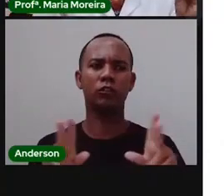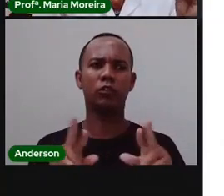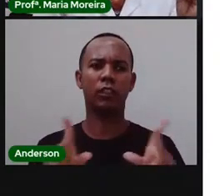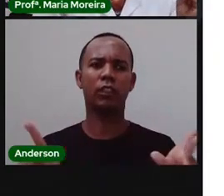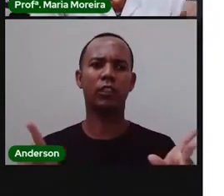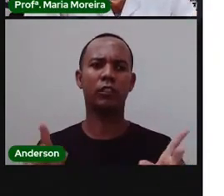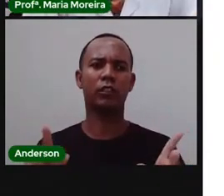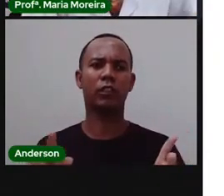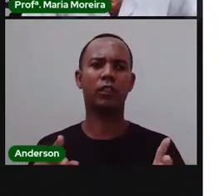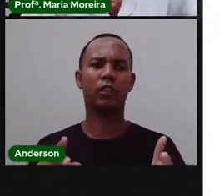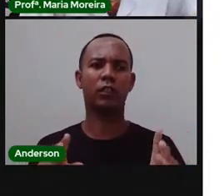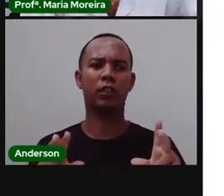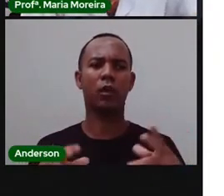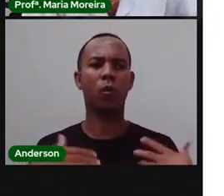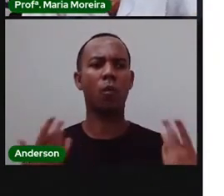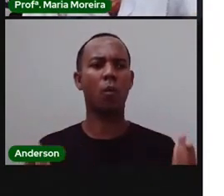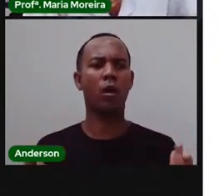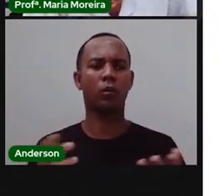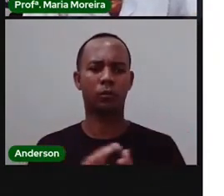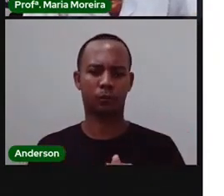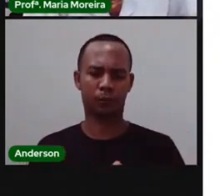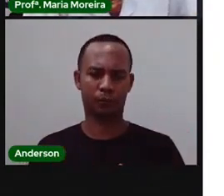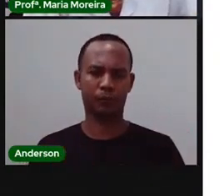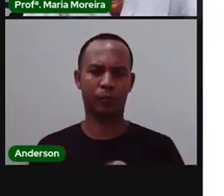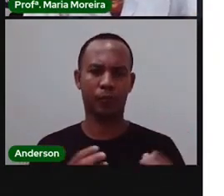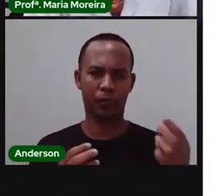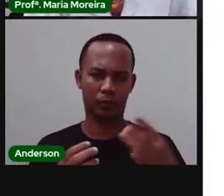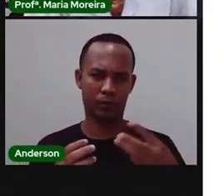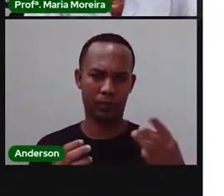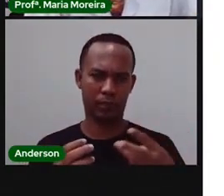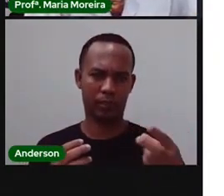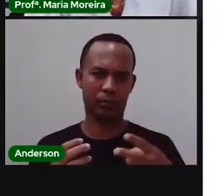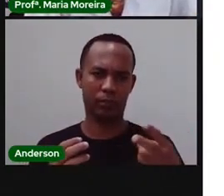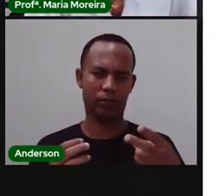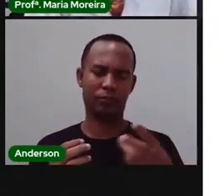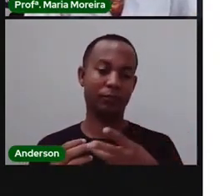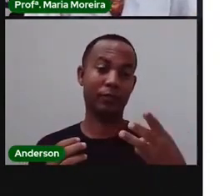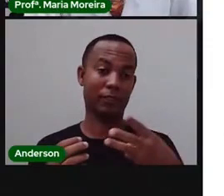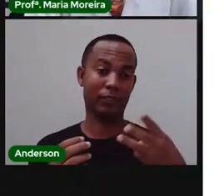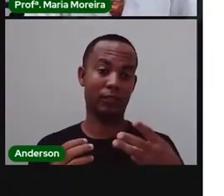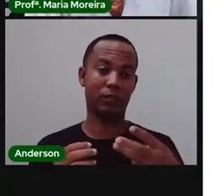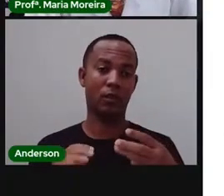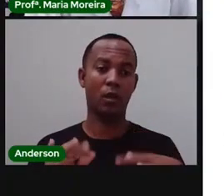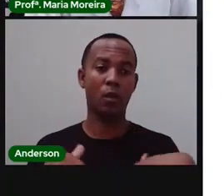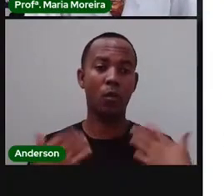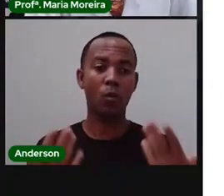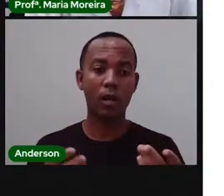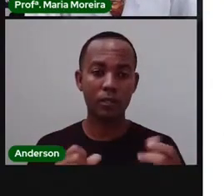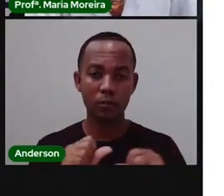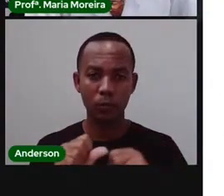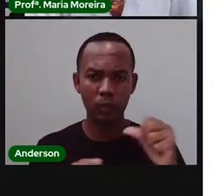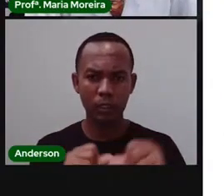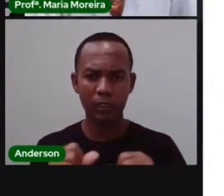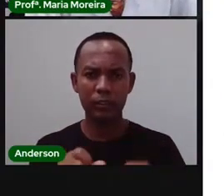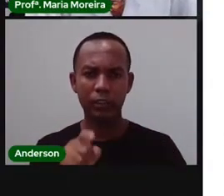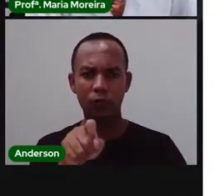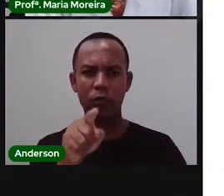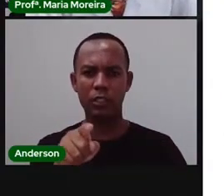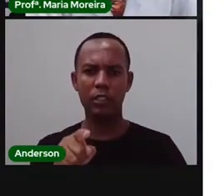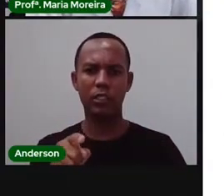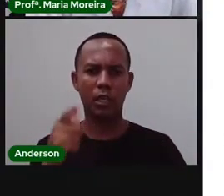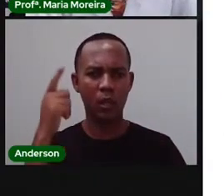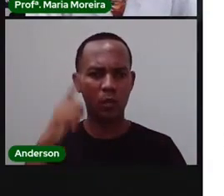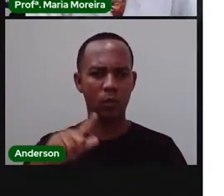imagem E outra Questão três Quais as mudanças Você consegue Perceber